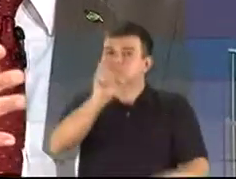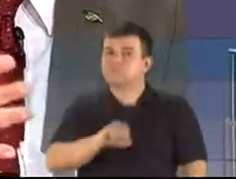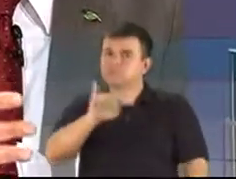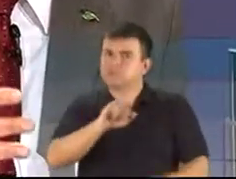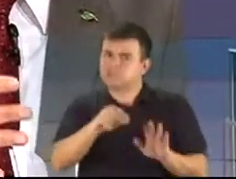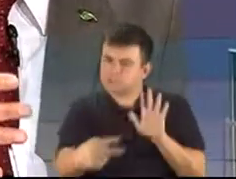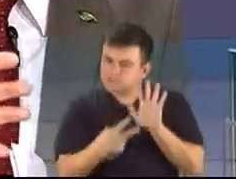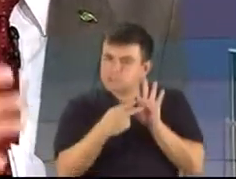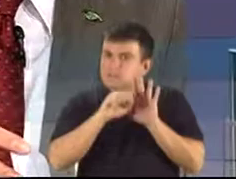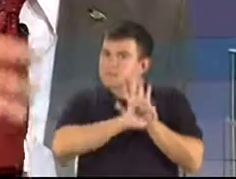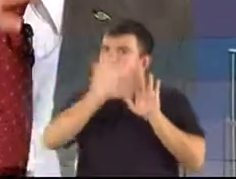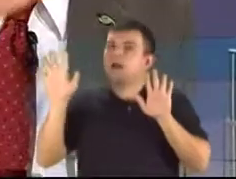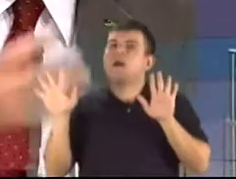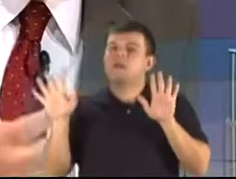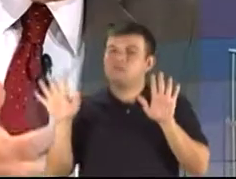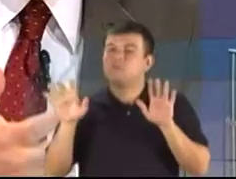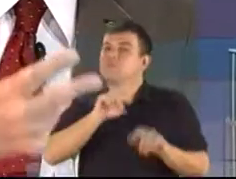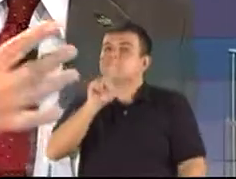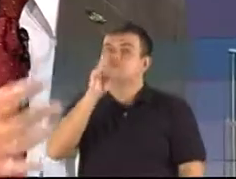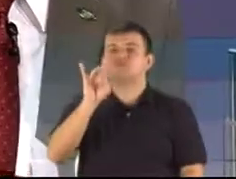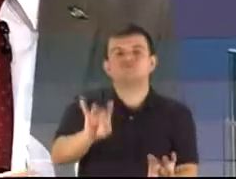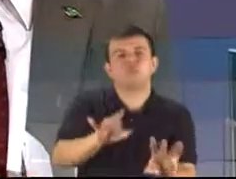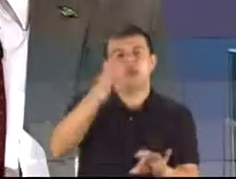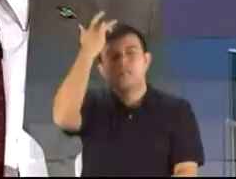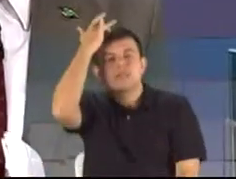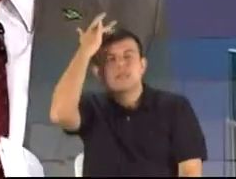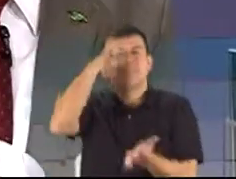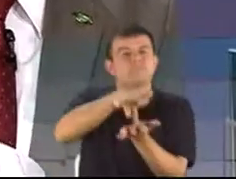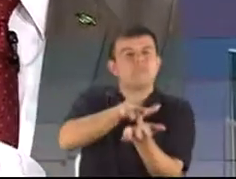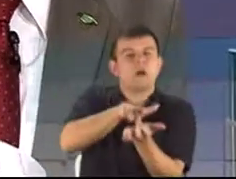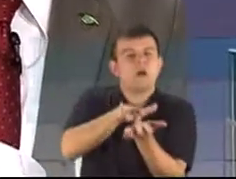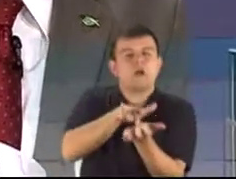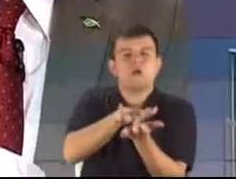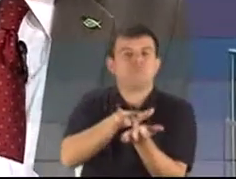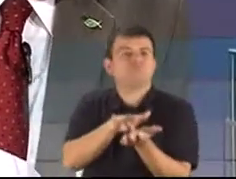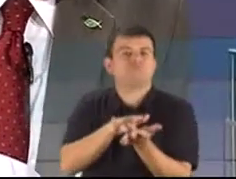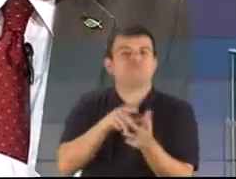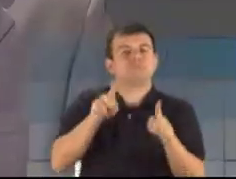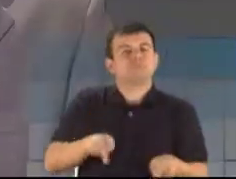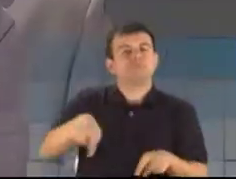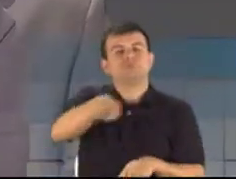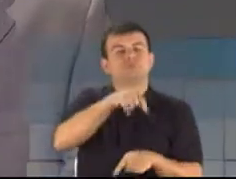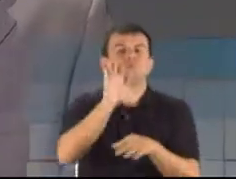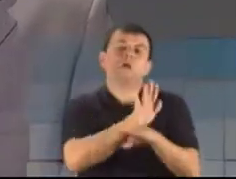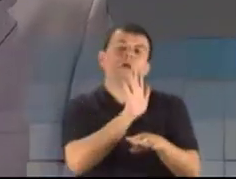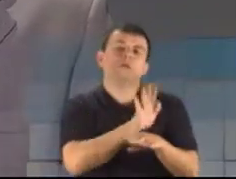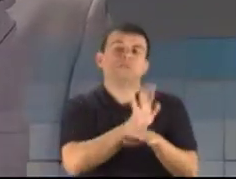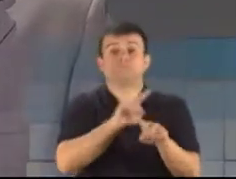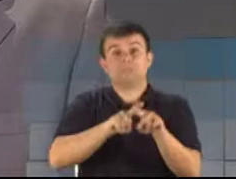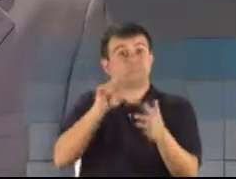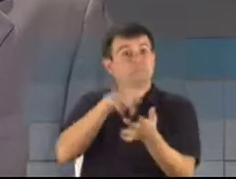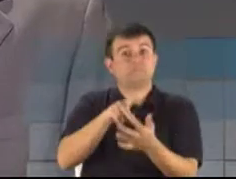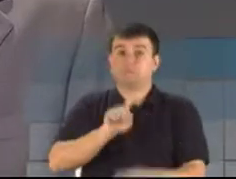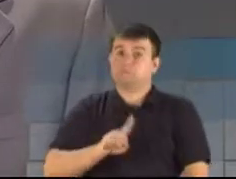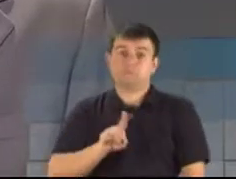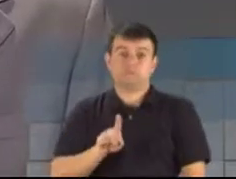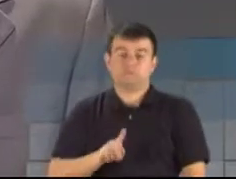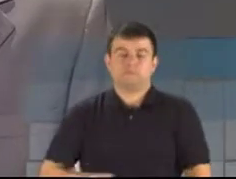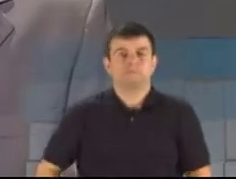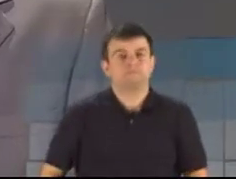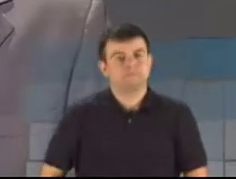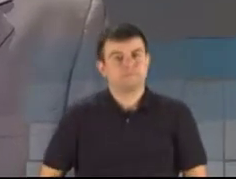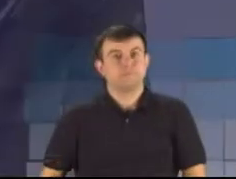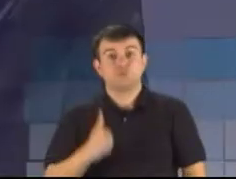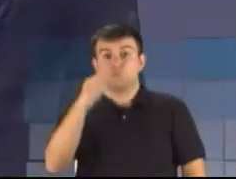não apenas para parecer que as pessoas estão colaborando. O candidato Cassiá Carpes tem um minuto